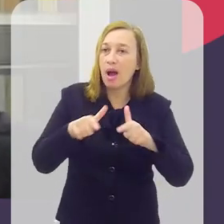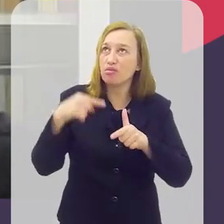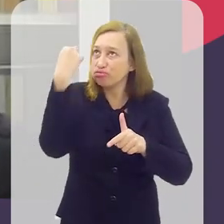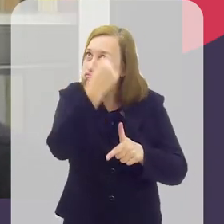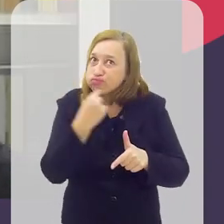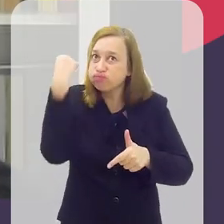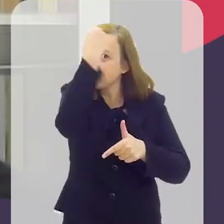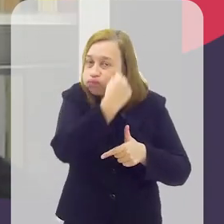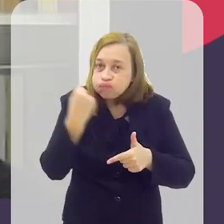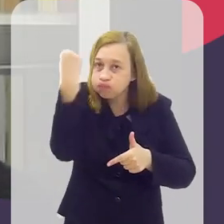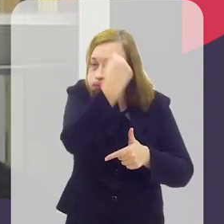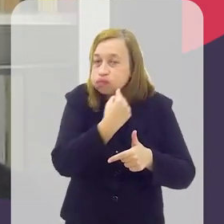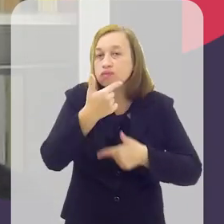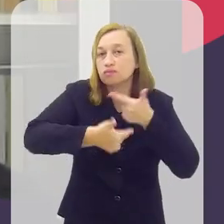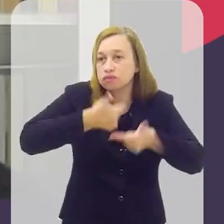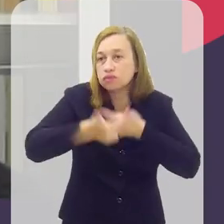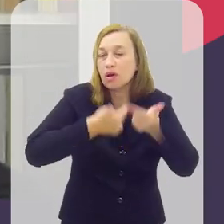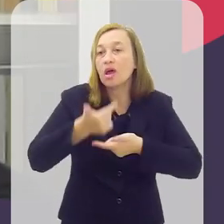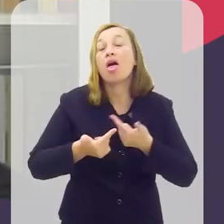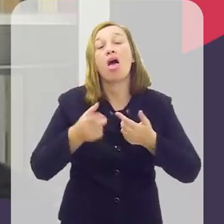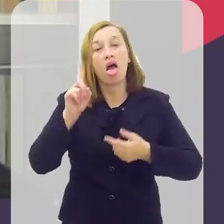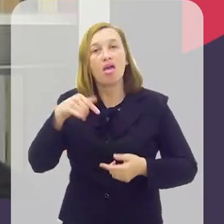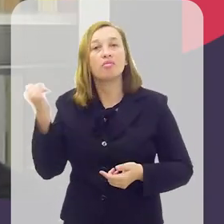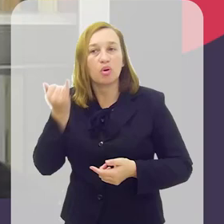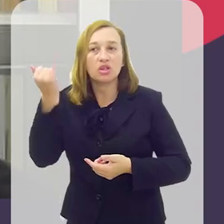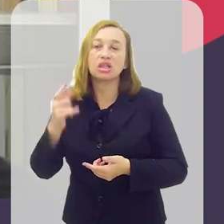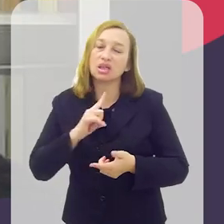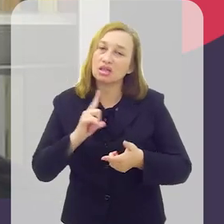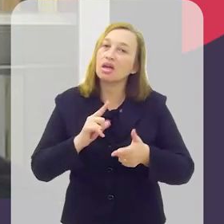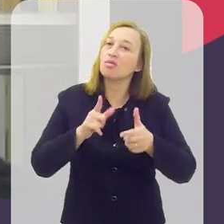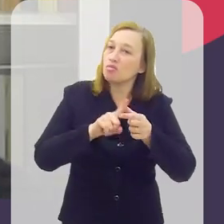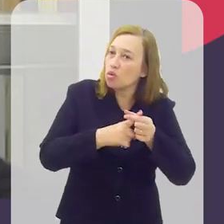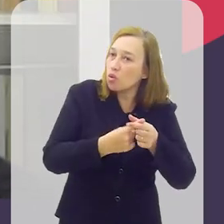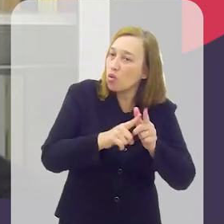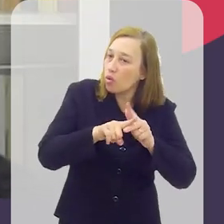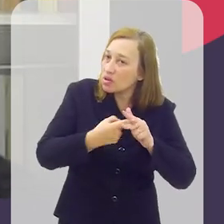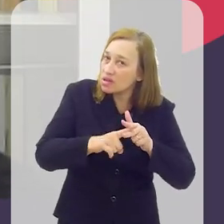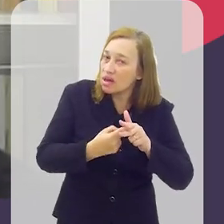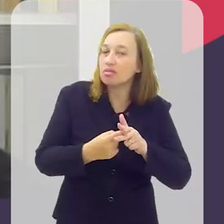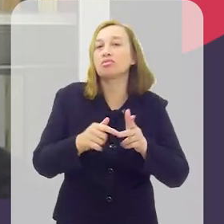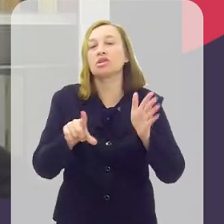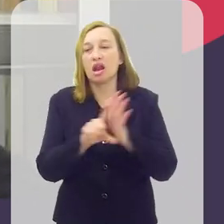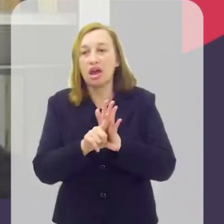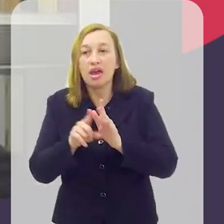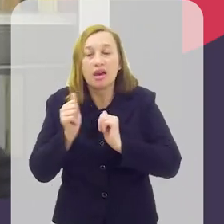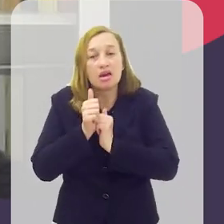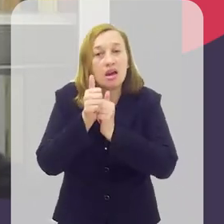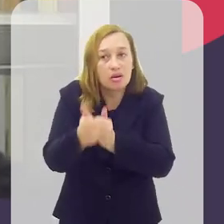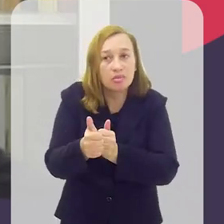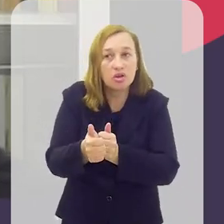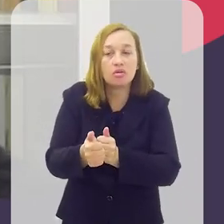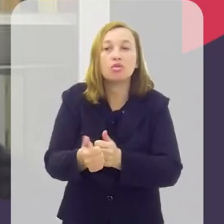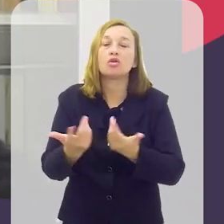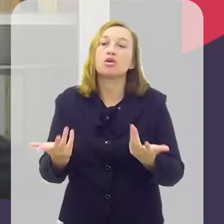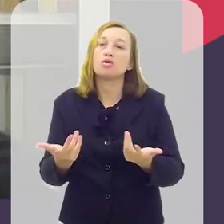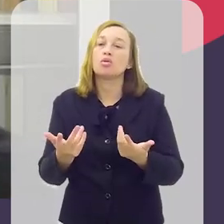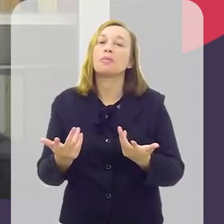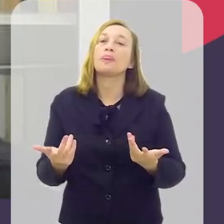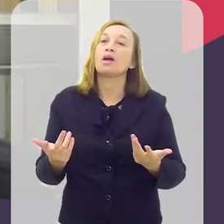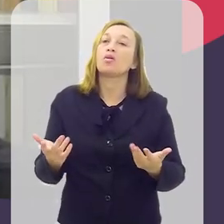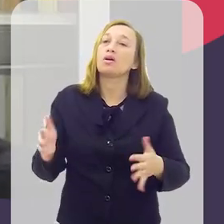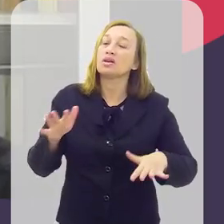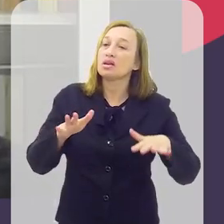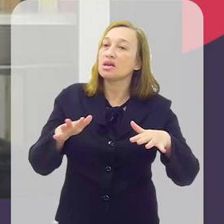nessas jornadas de trabalho. Então, é muito importante que tenha uma regulamentação que caminhe junto do que o Ralf trouxe, essa